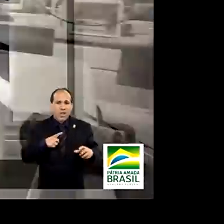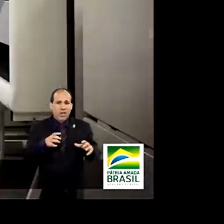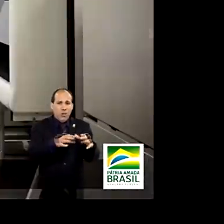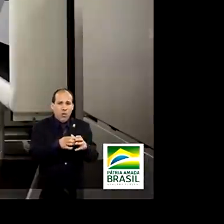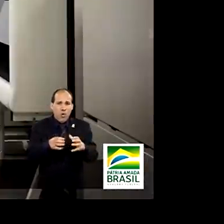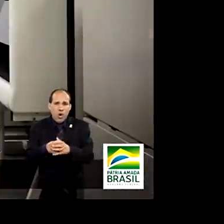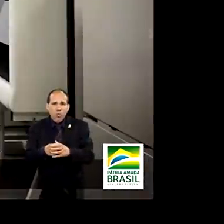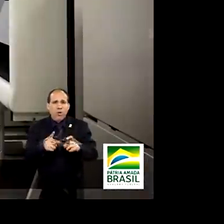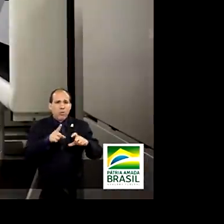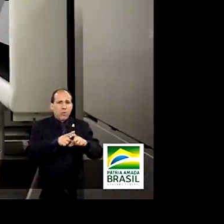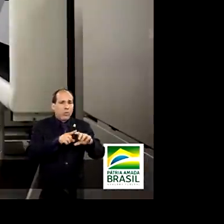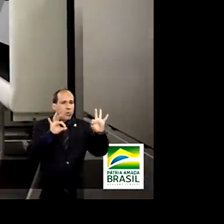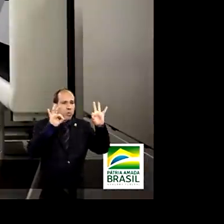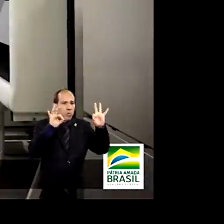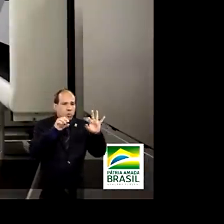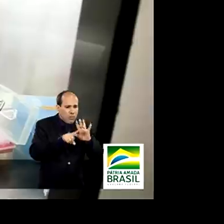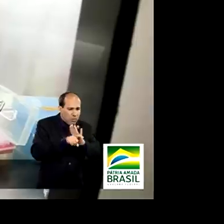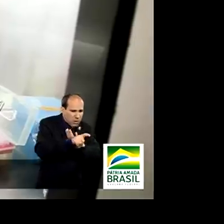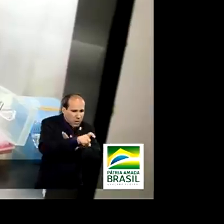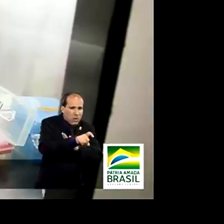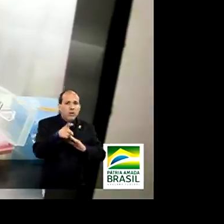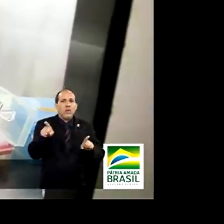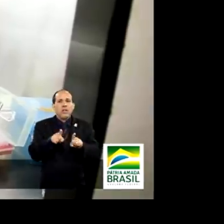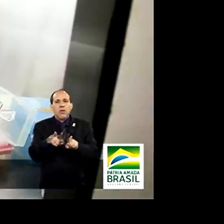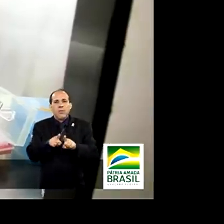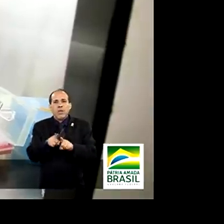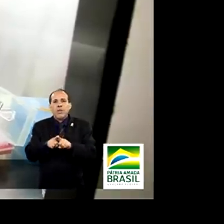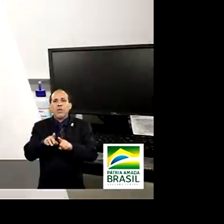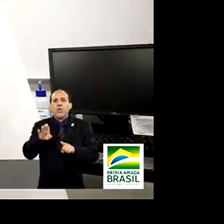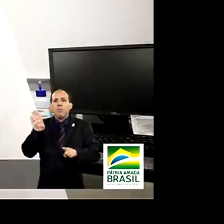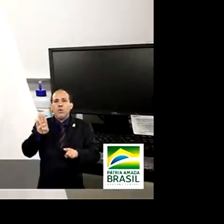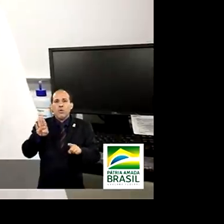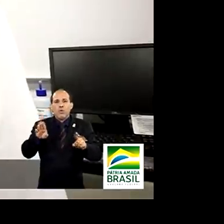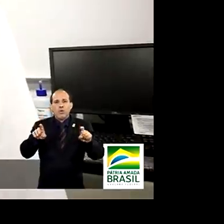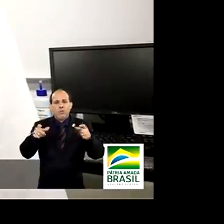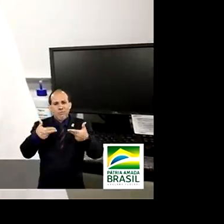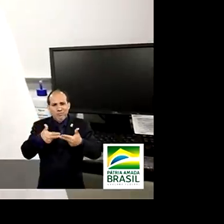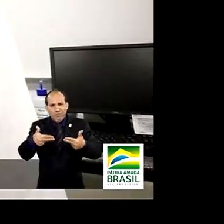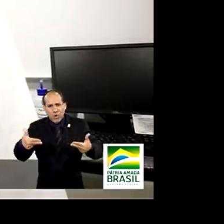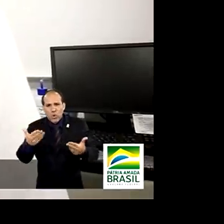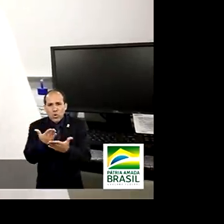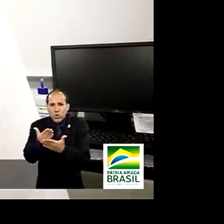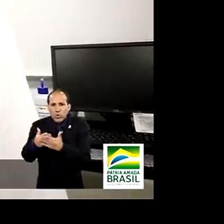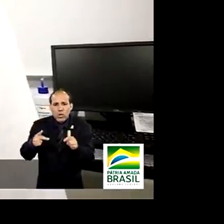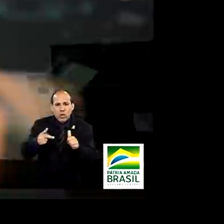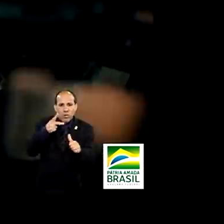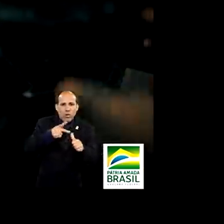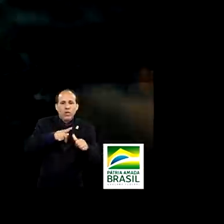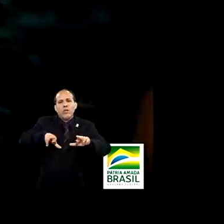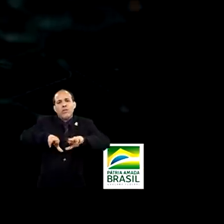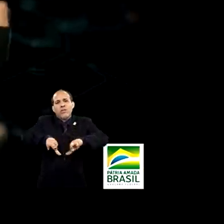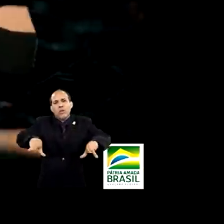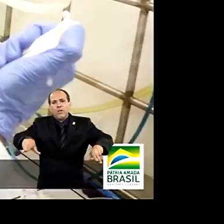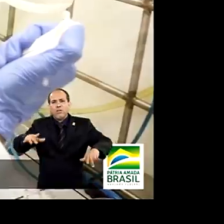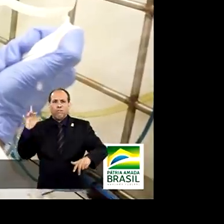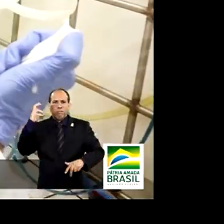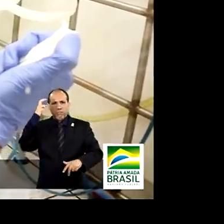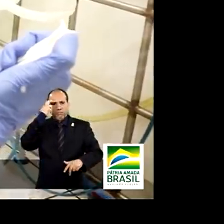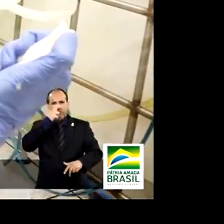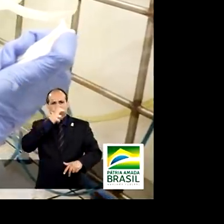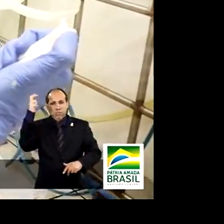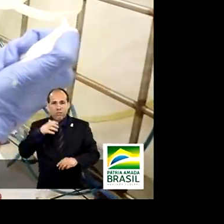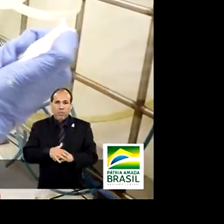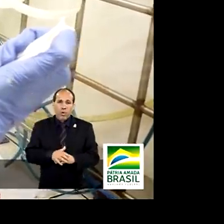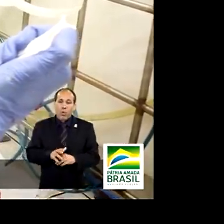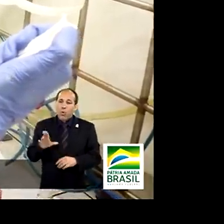virologia, biologia computacional, estudos de proteínas e outras competências. Usar a